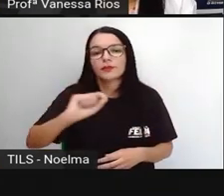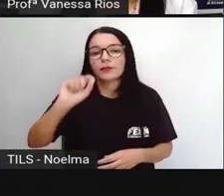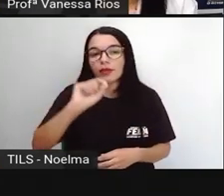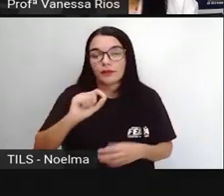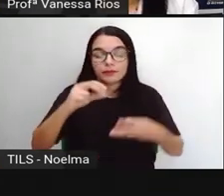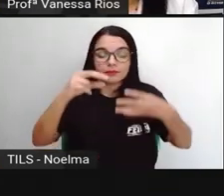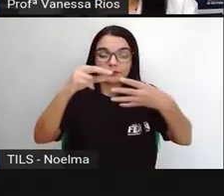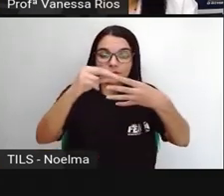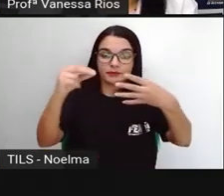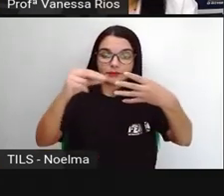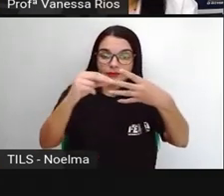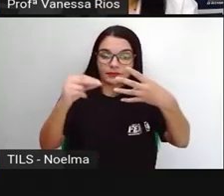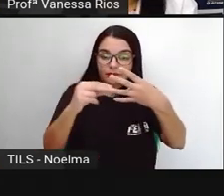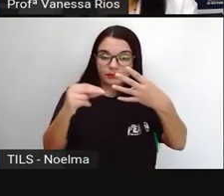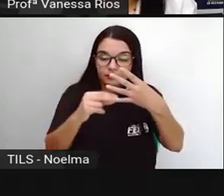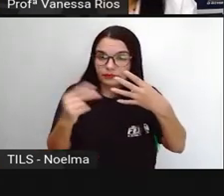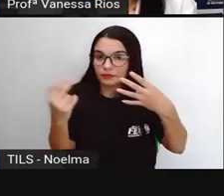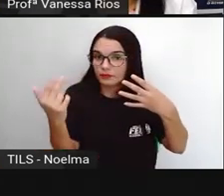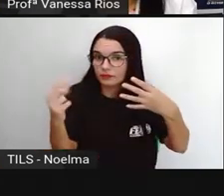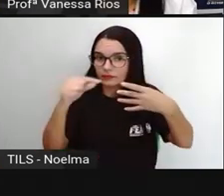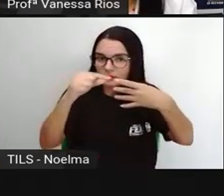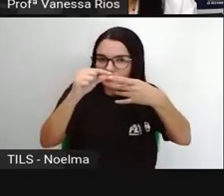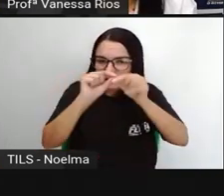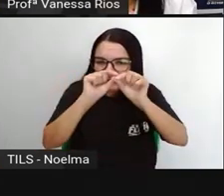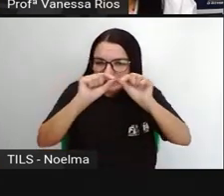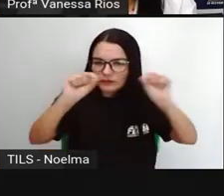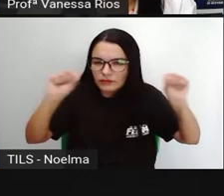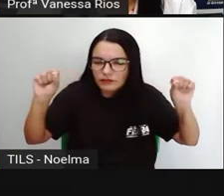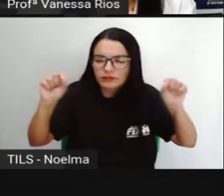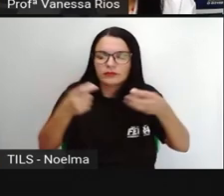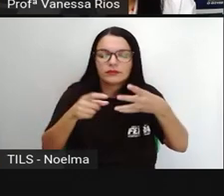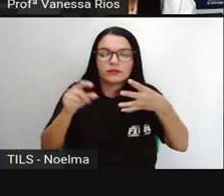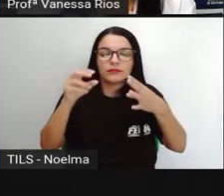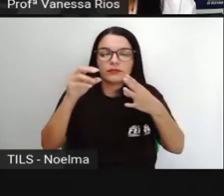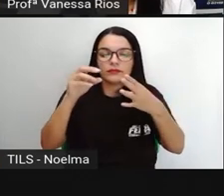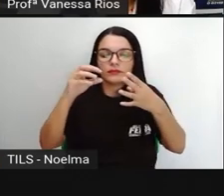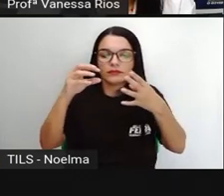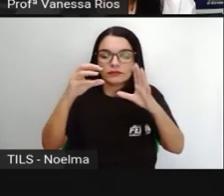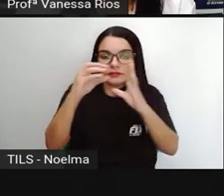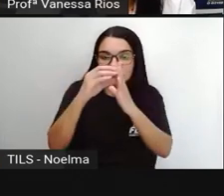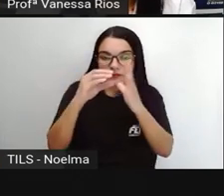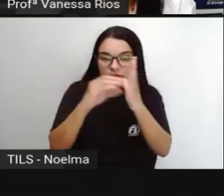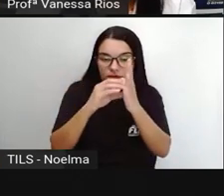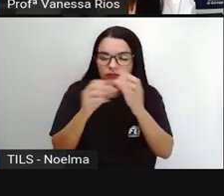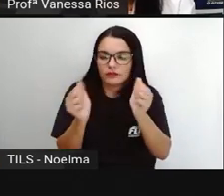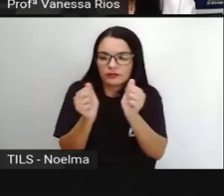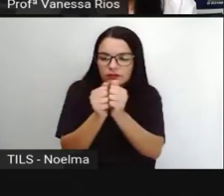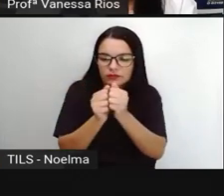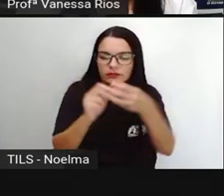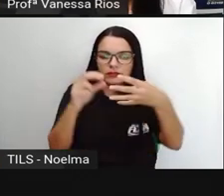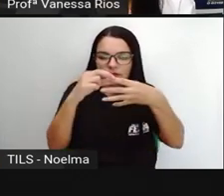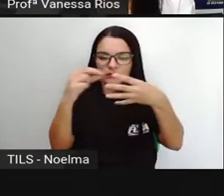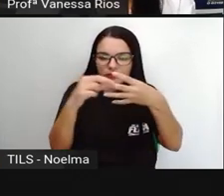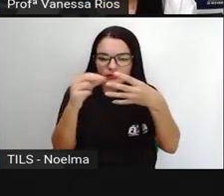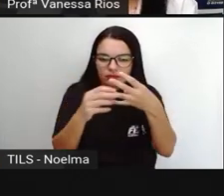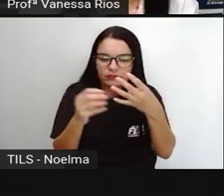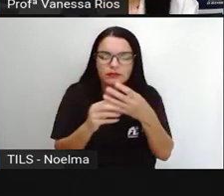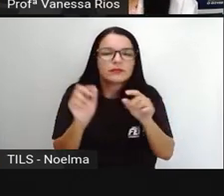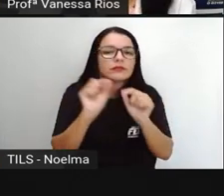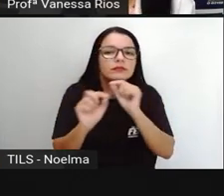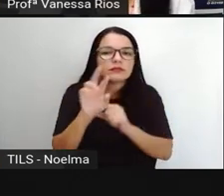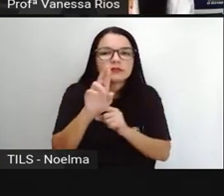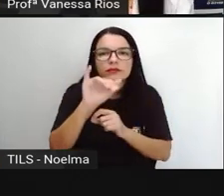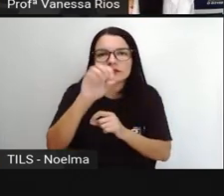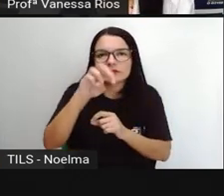contou correspondem às linhas de cada poema, às estrofes, aos conjuntos de versos. E as rimas, as